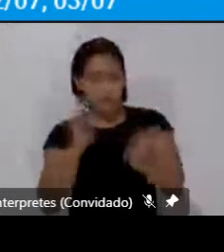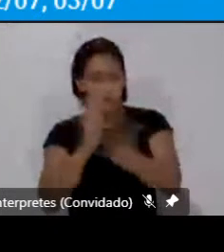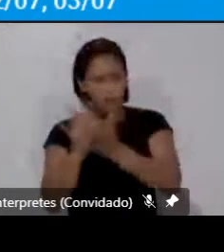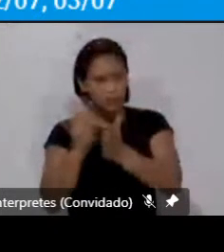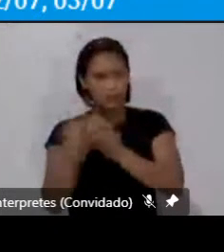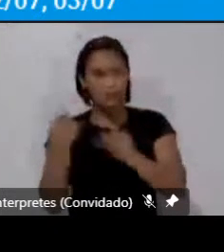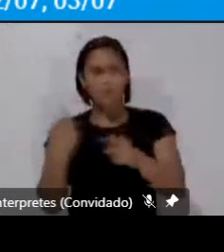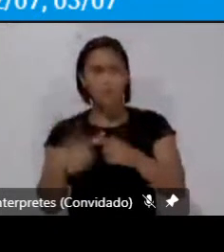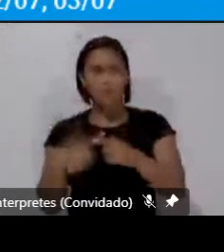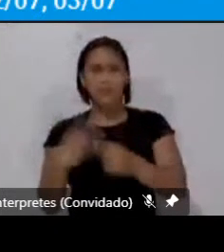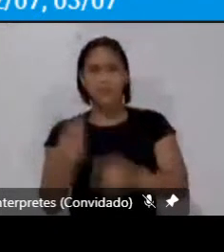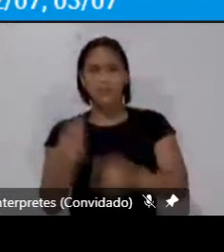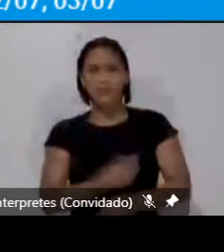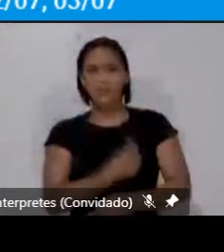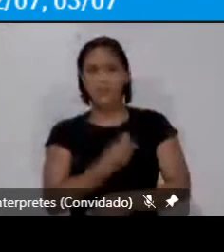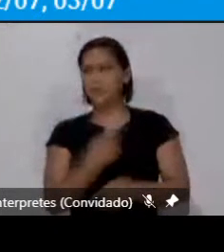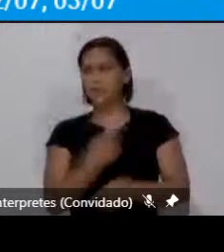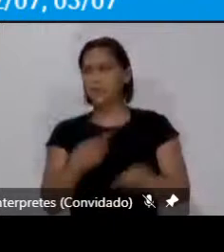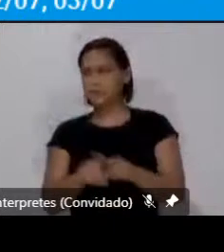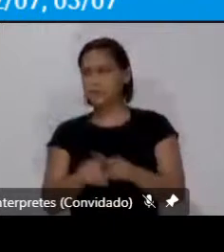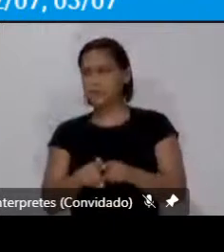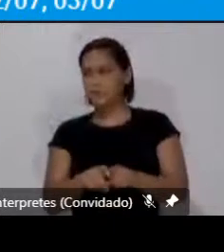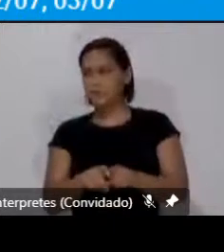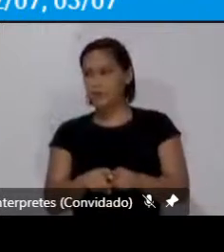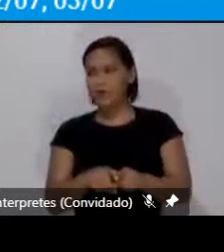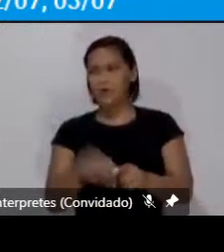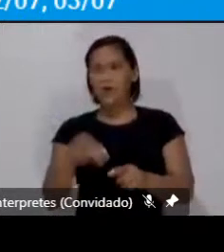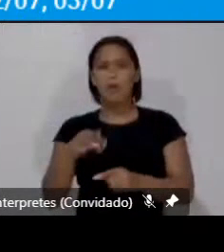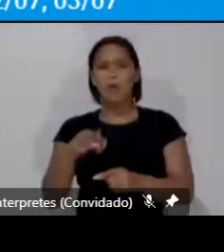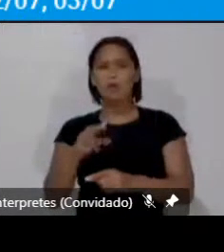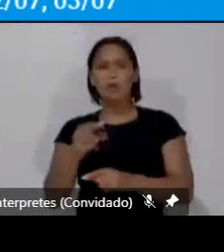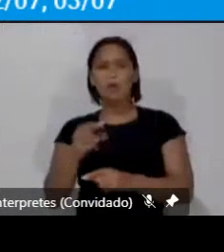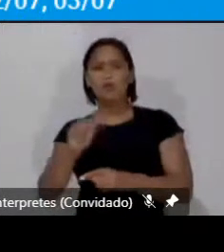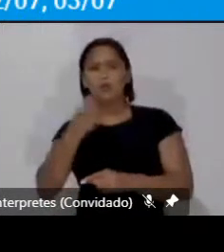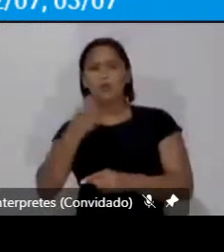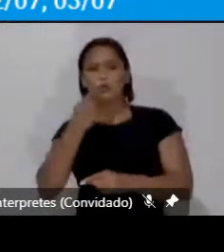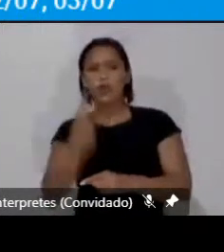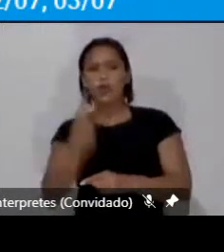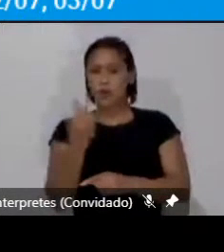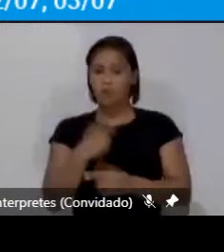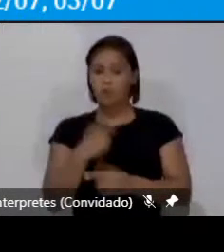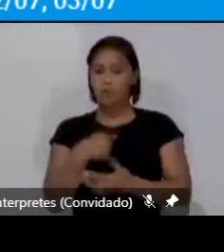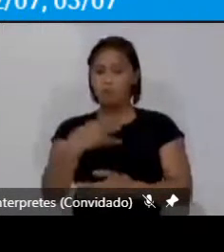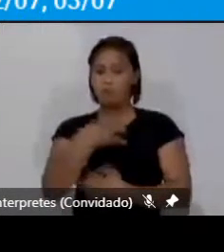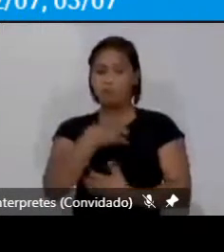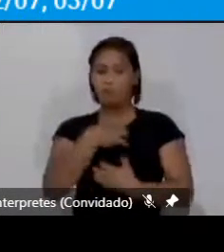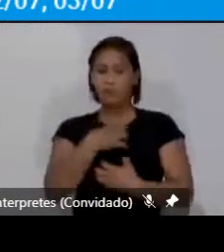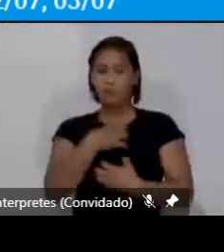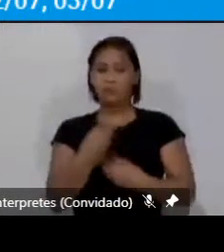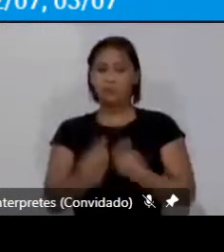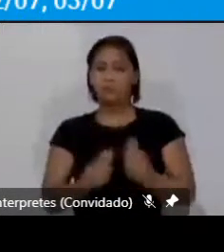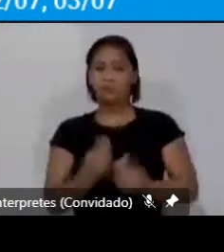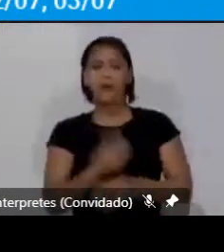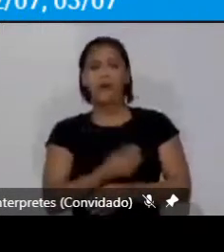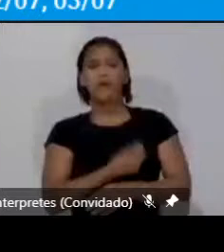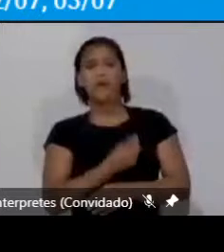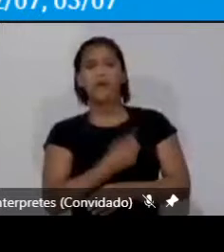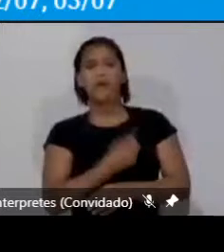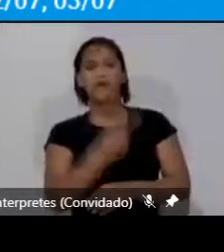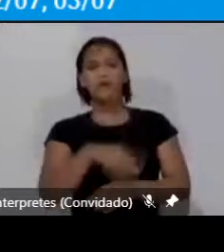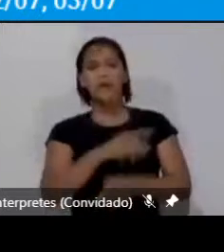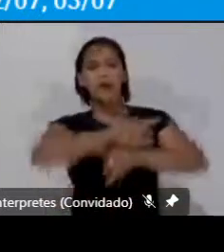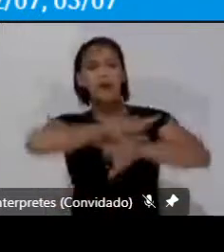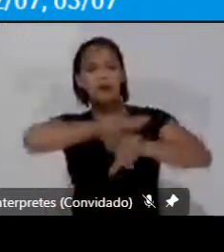vivemos podendo mudar numa numa condição em que vivemos